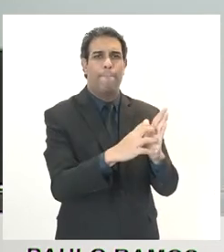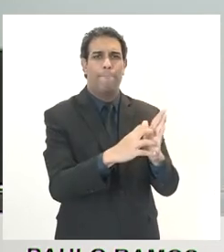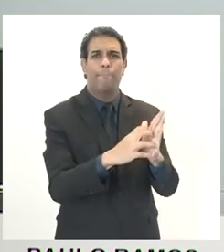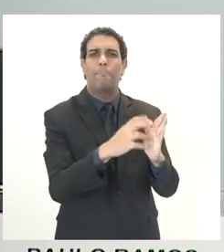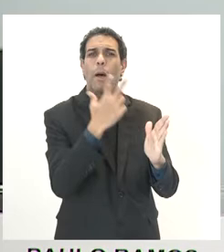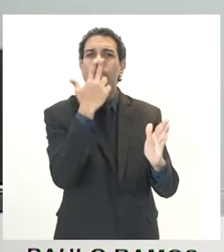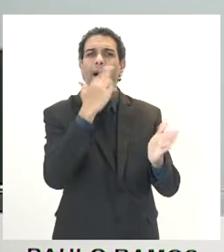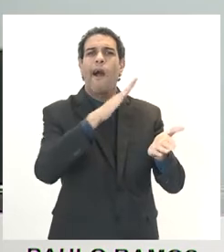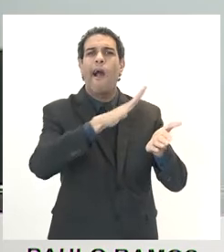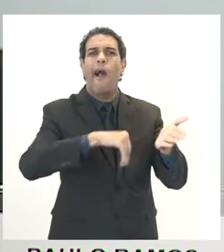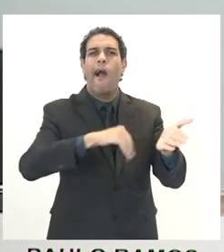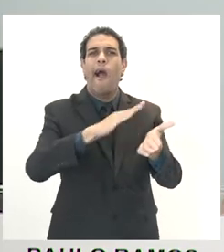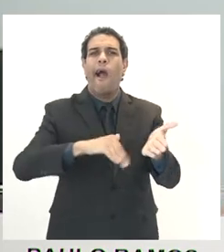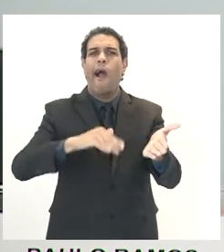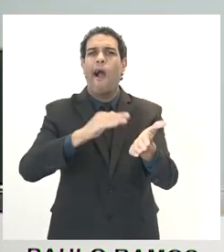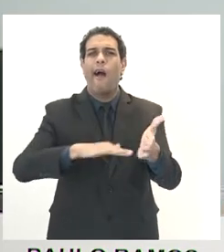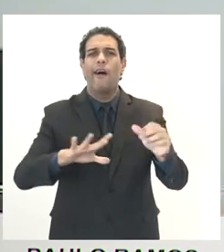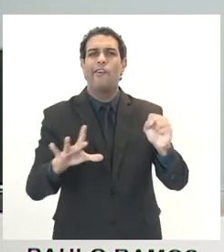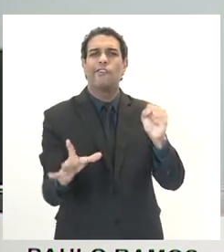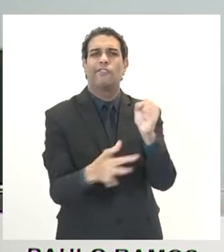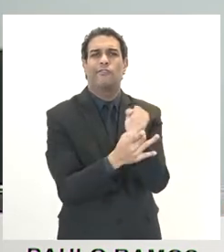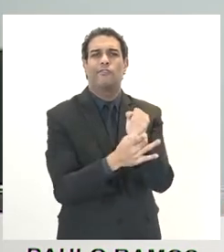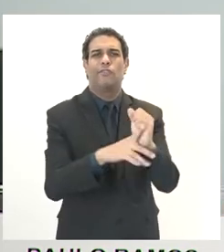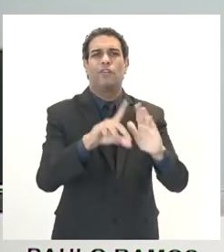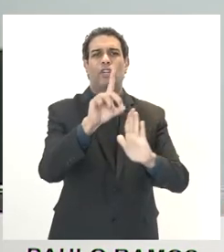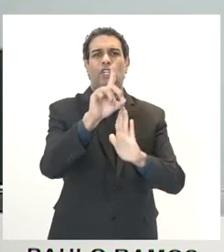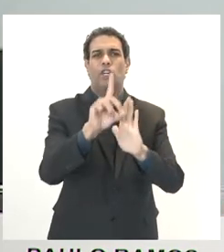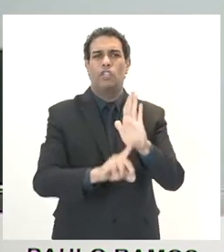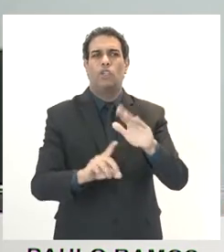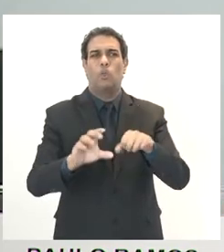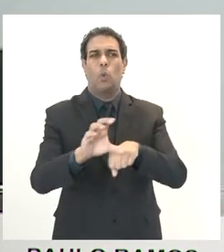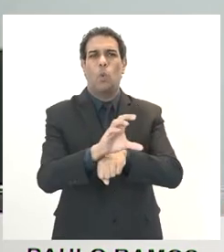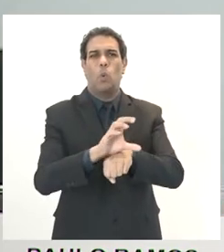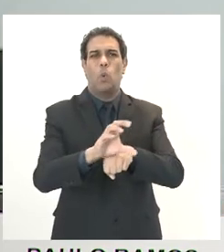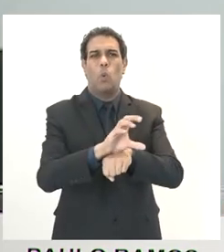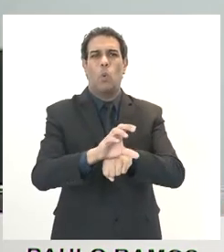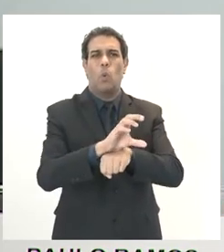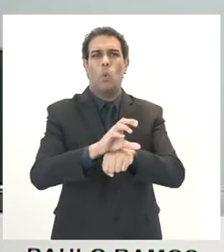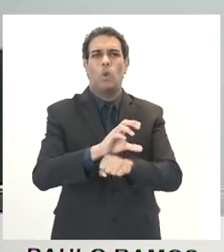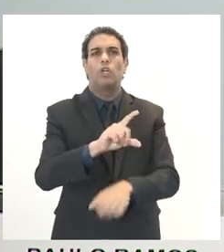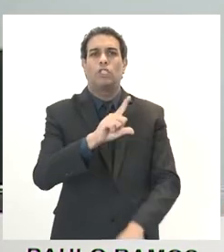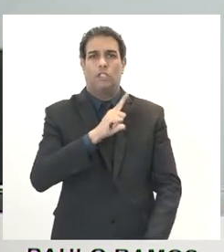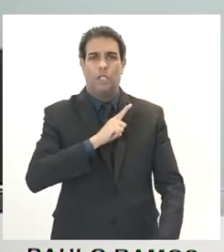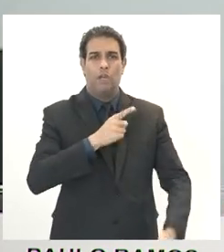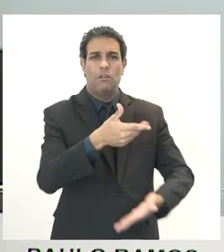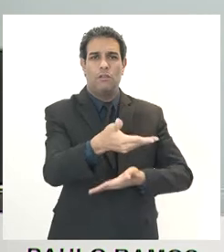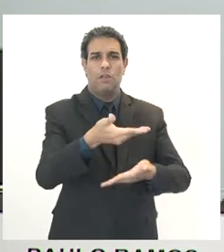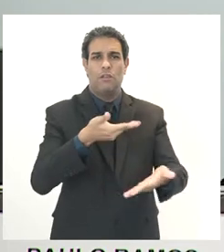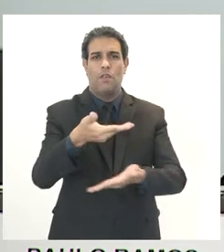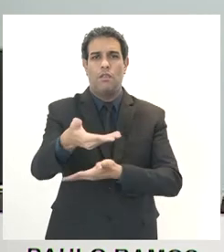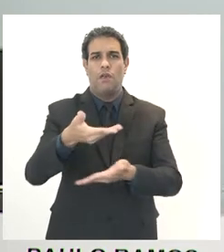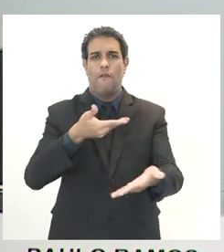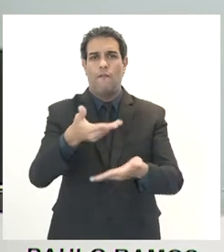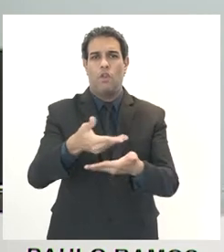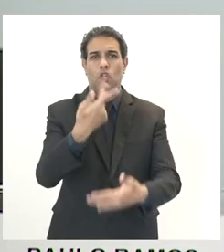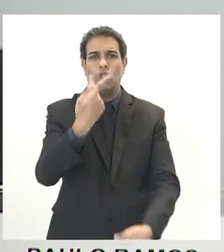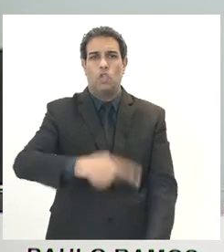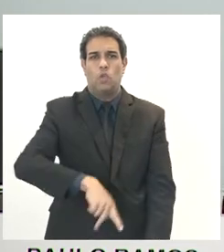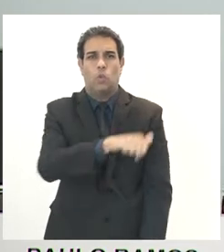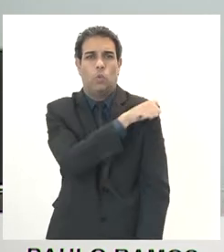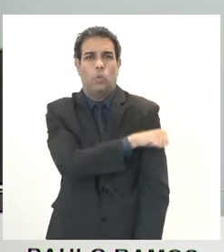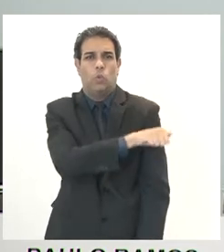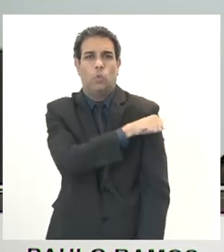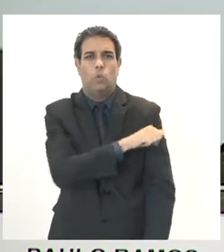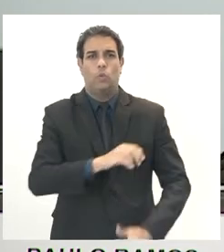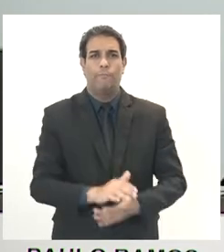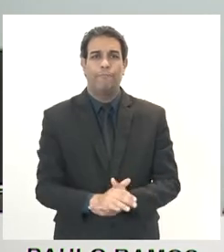as garantias constitucionais que tem o servidor público. Porque na Constituição